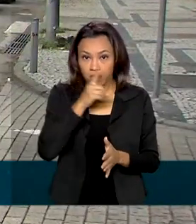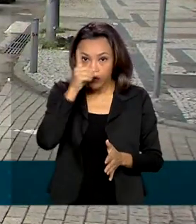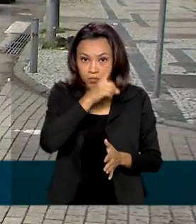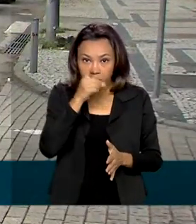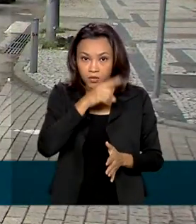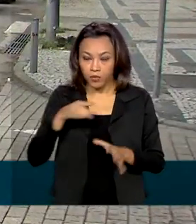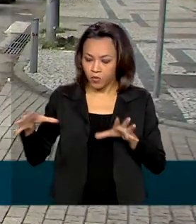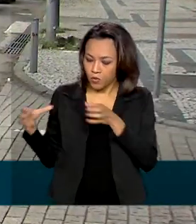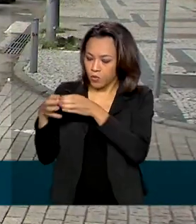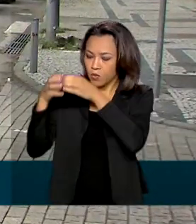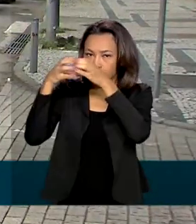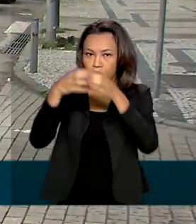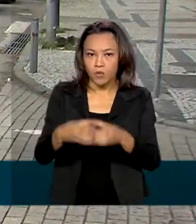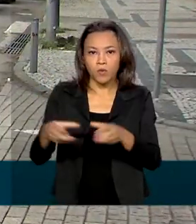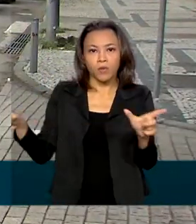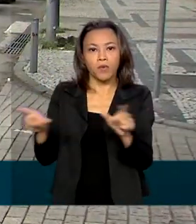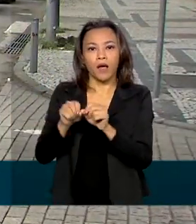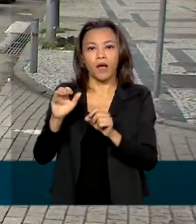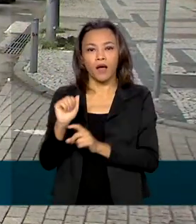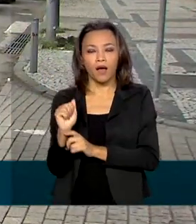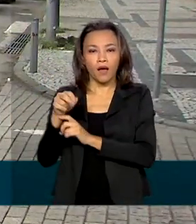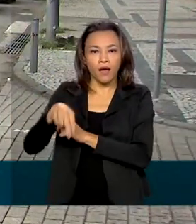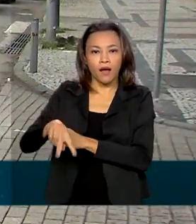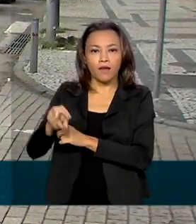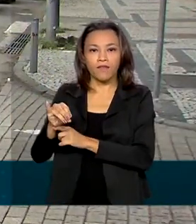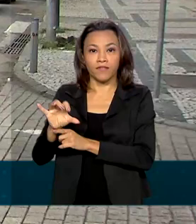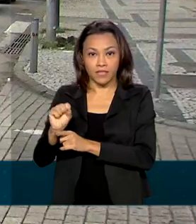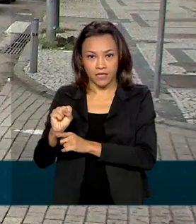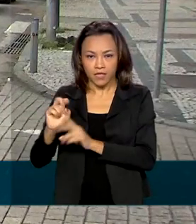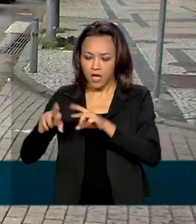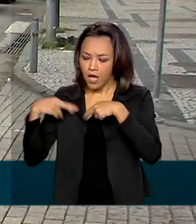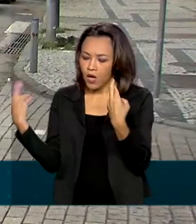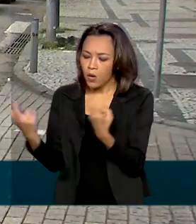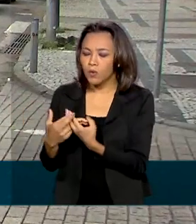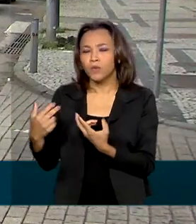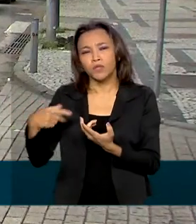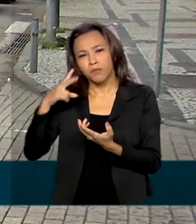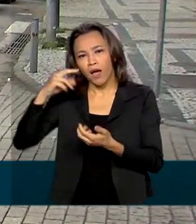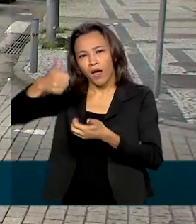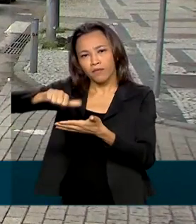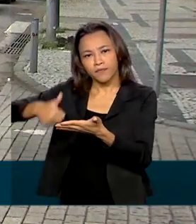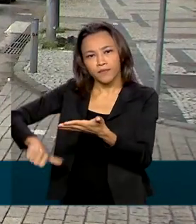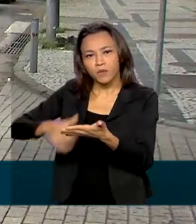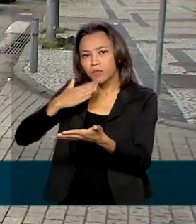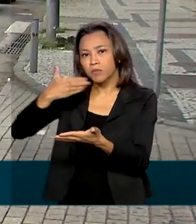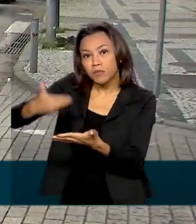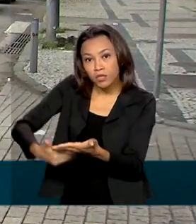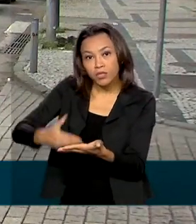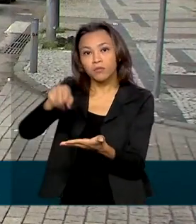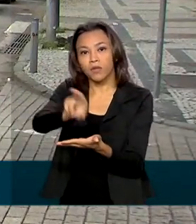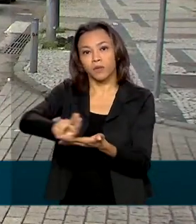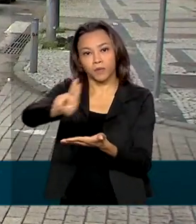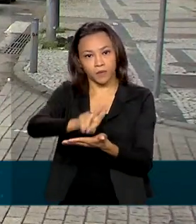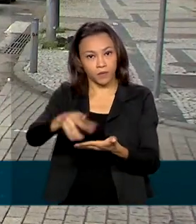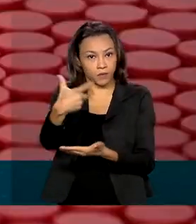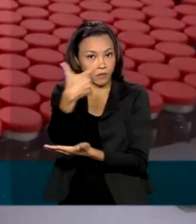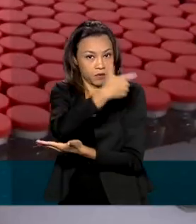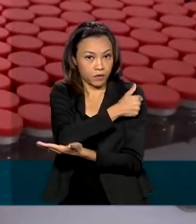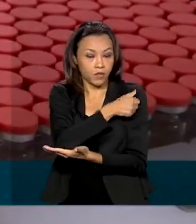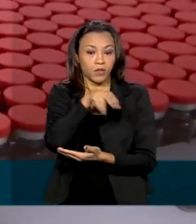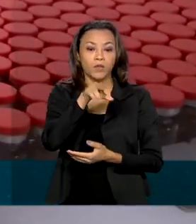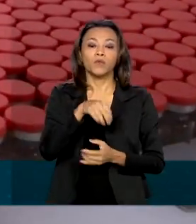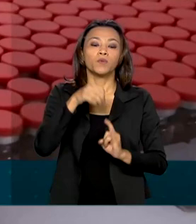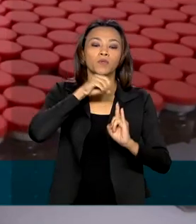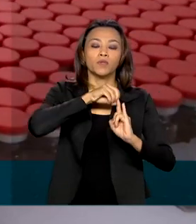da Anvisa se reúne para discutir os pedidos de autorização para uso emergencial das vacinas do Instituto Butantan,